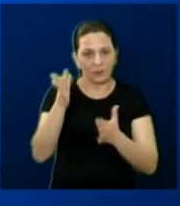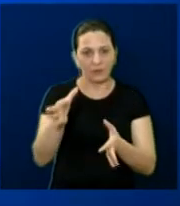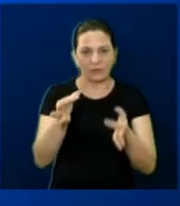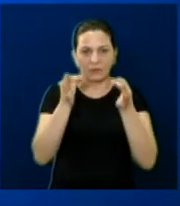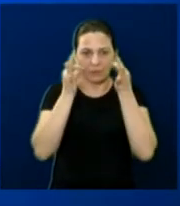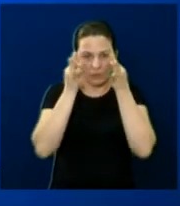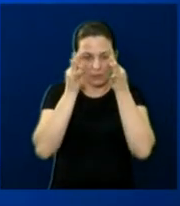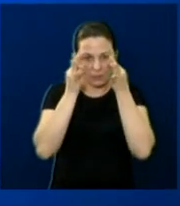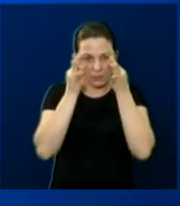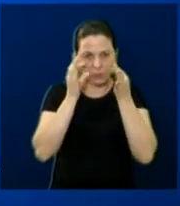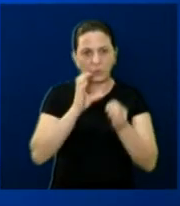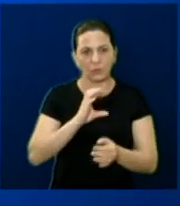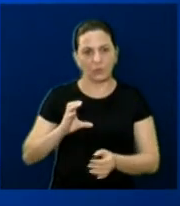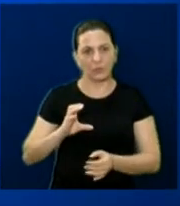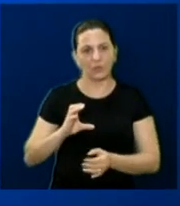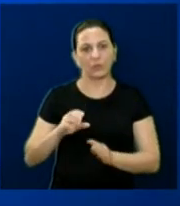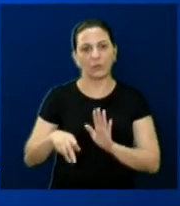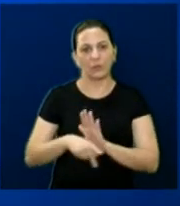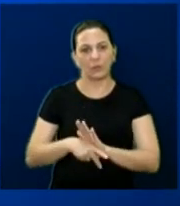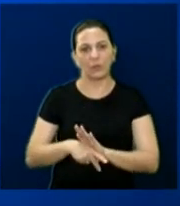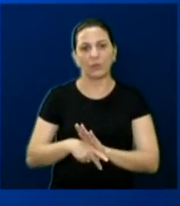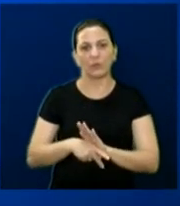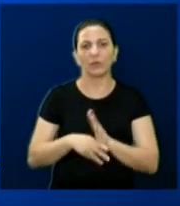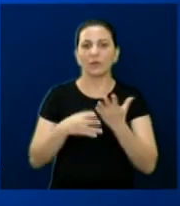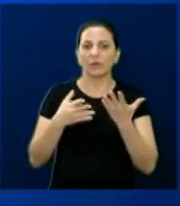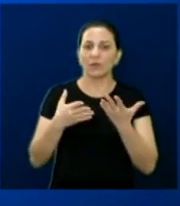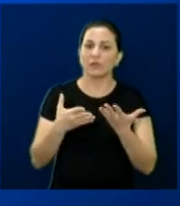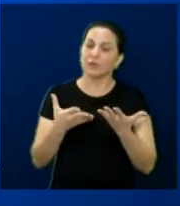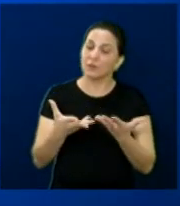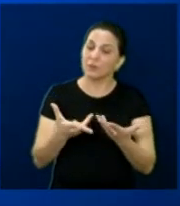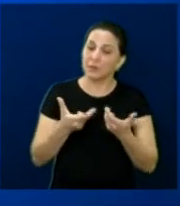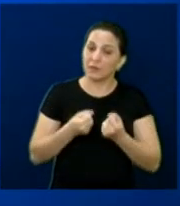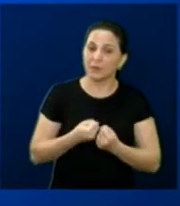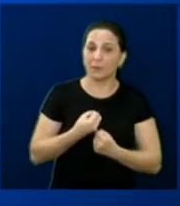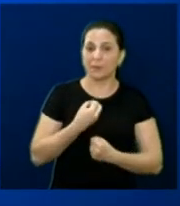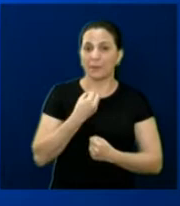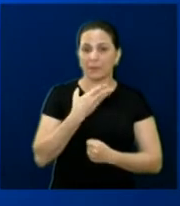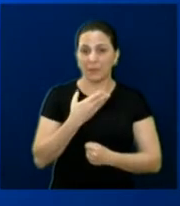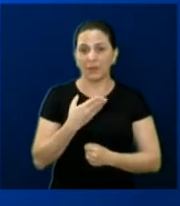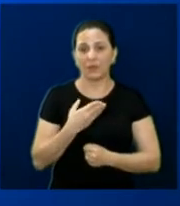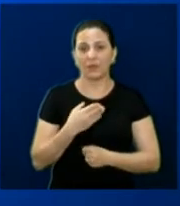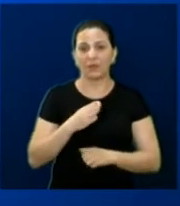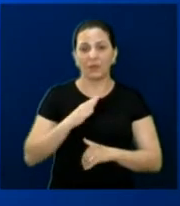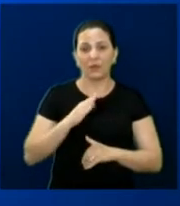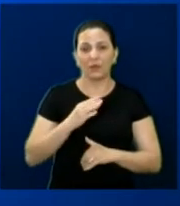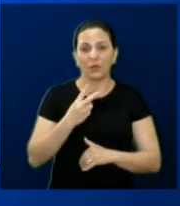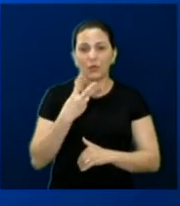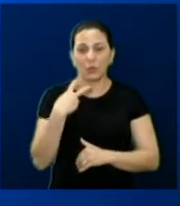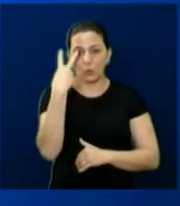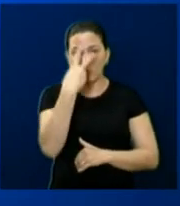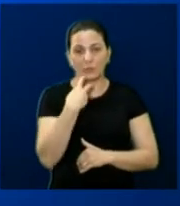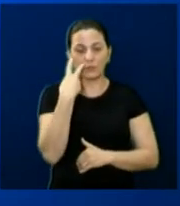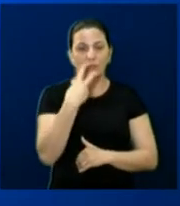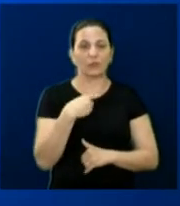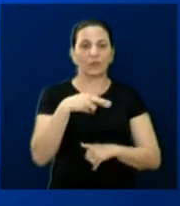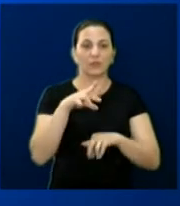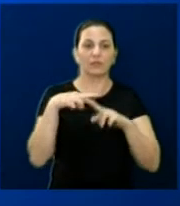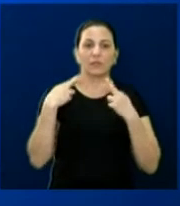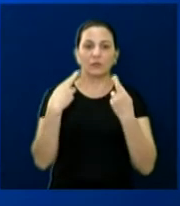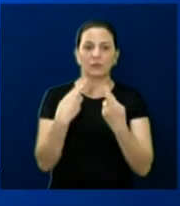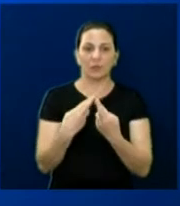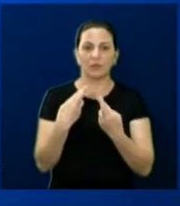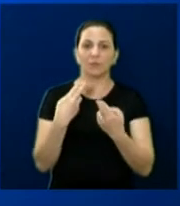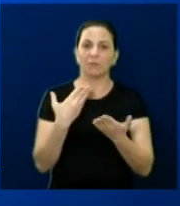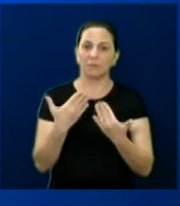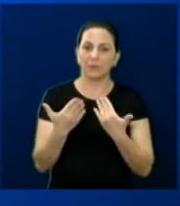do Nilson Carneiro, que foi muito solícito conosco lá, ficamos praticamente quase duas horas. E